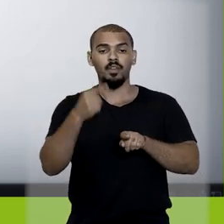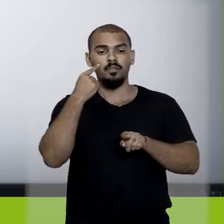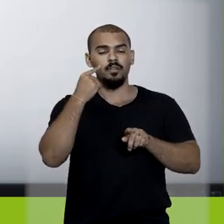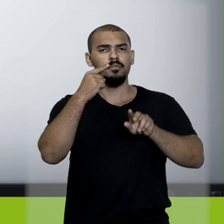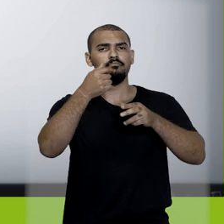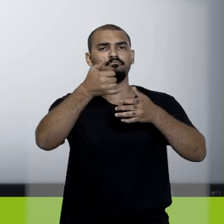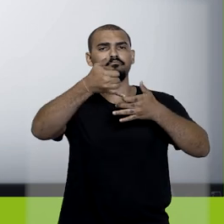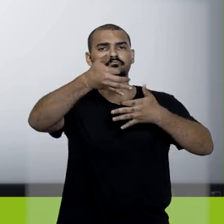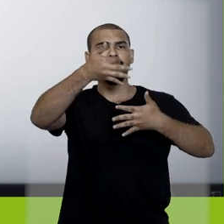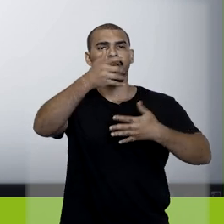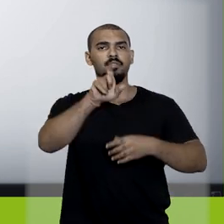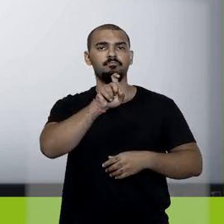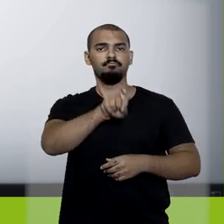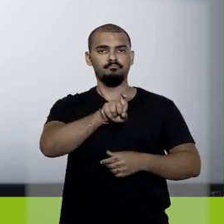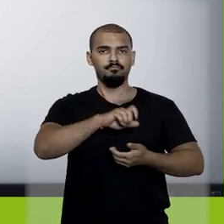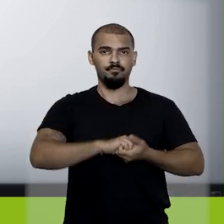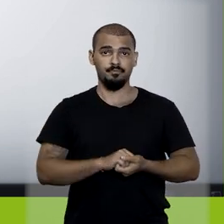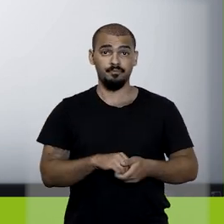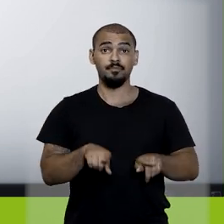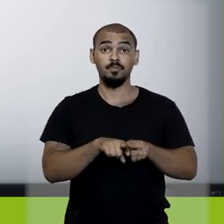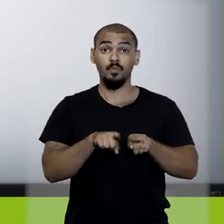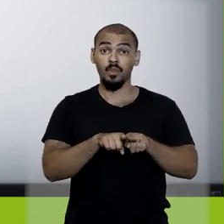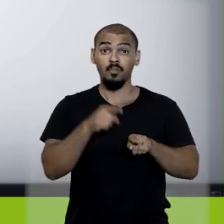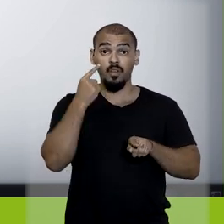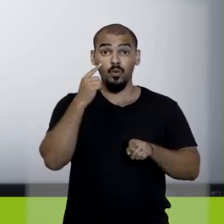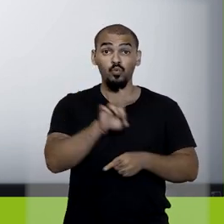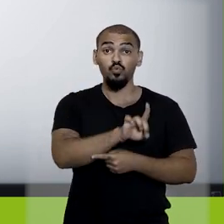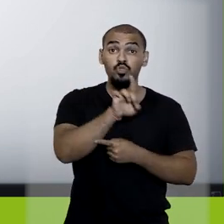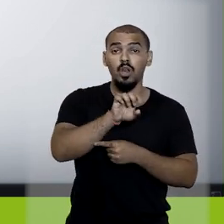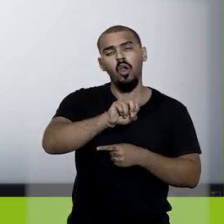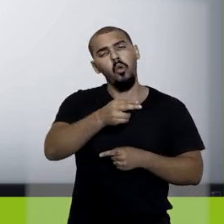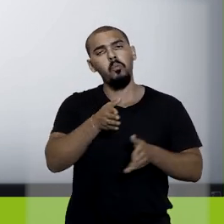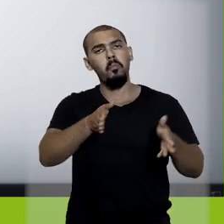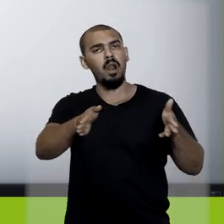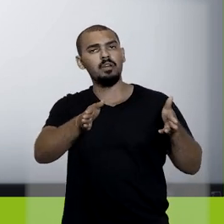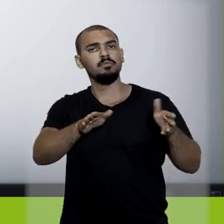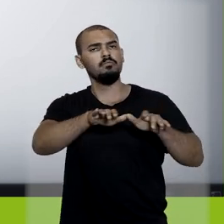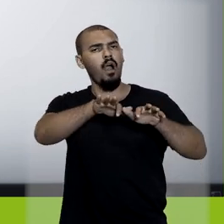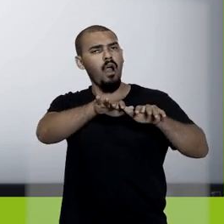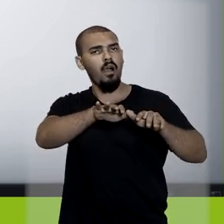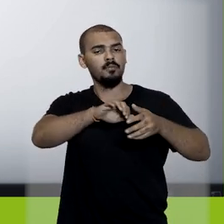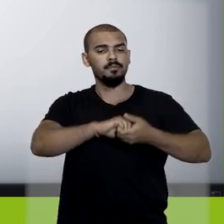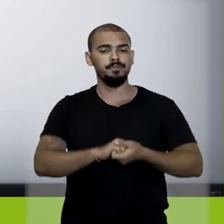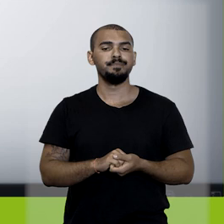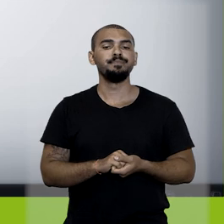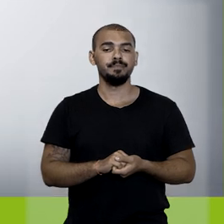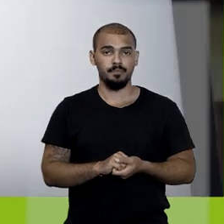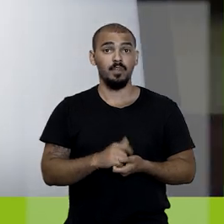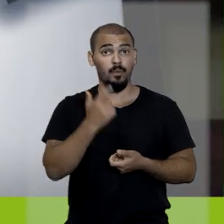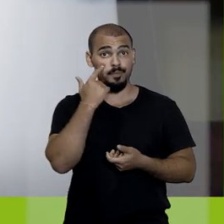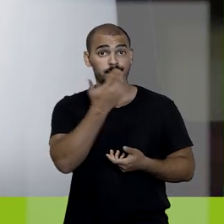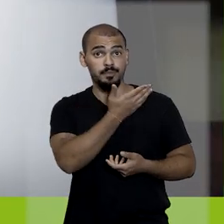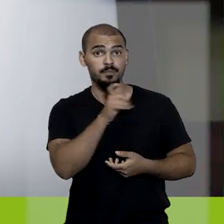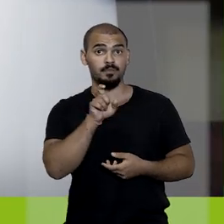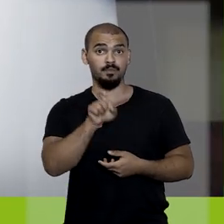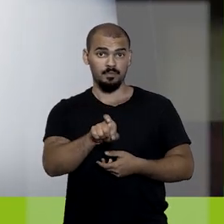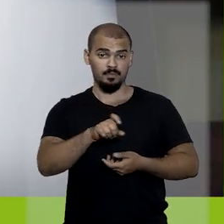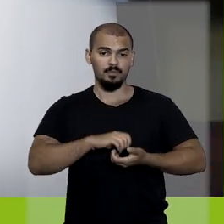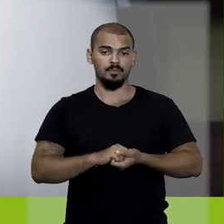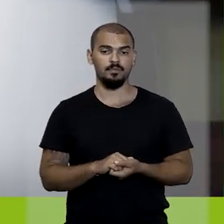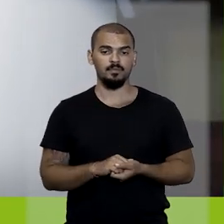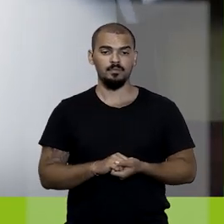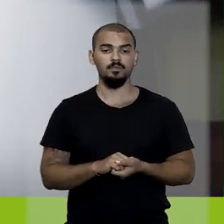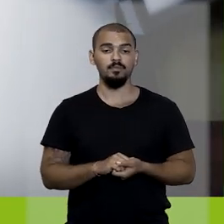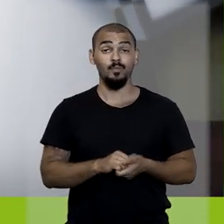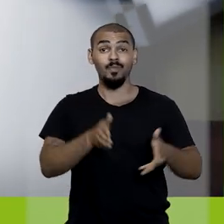marcar uma das opções apresentadas e preencher a data ou o prazo, conforme o caso, e clicar neste